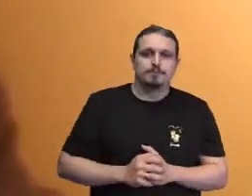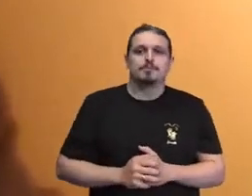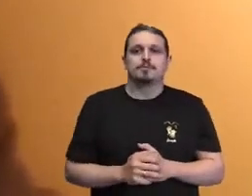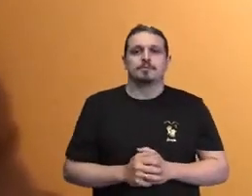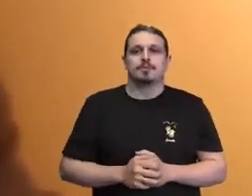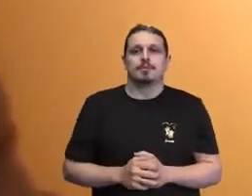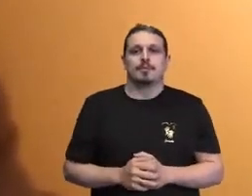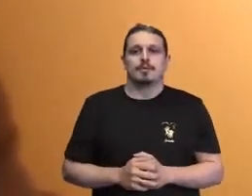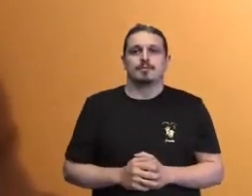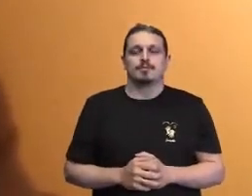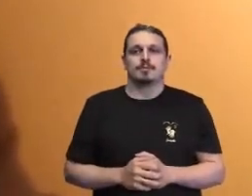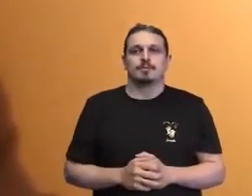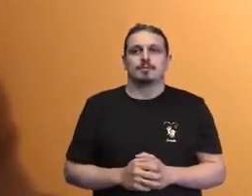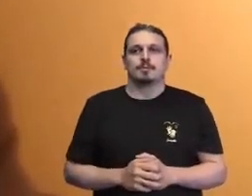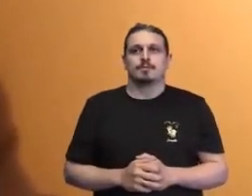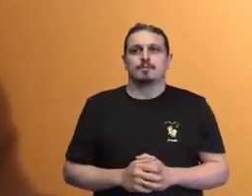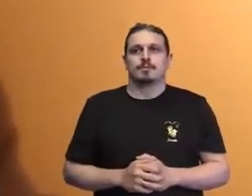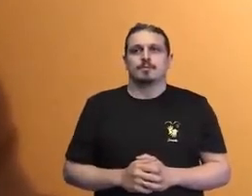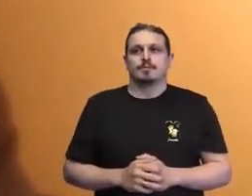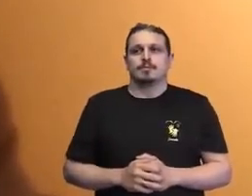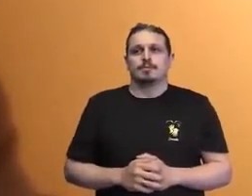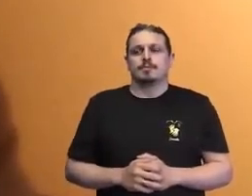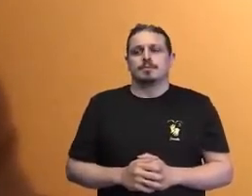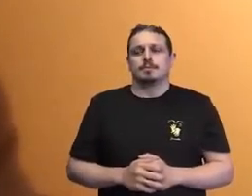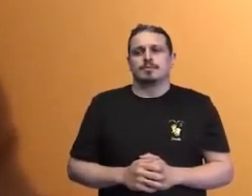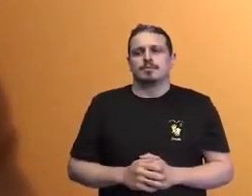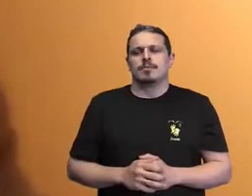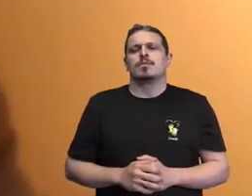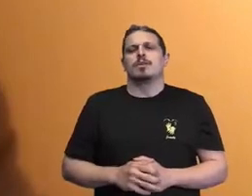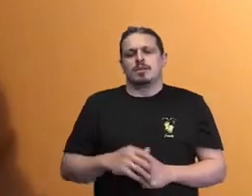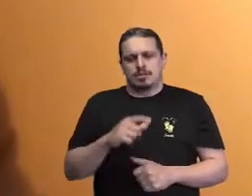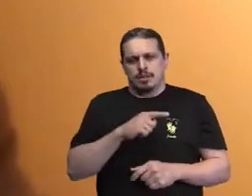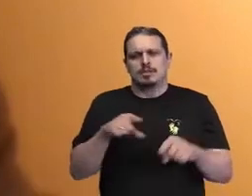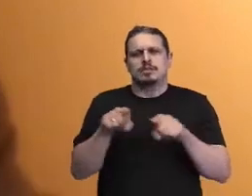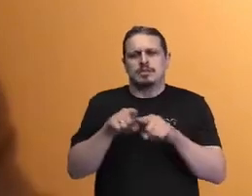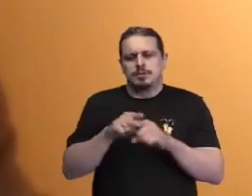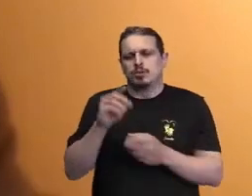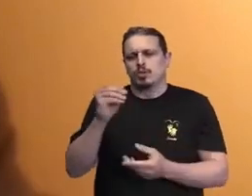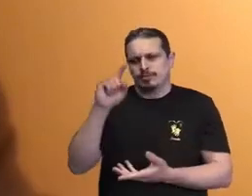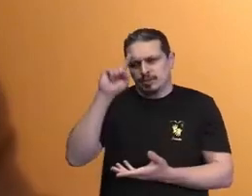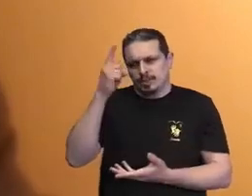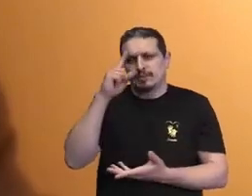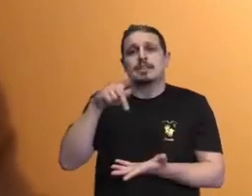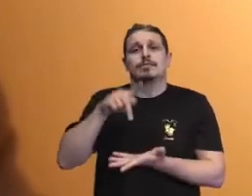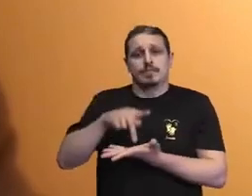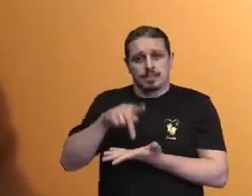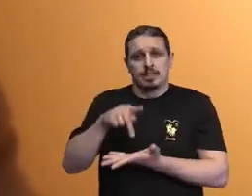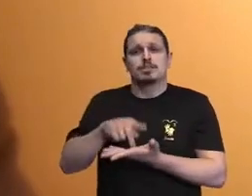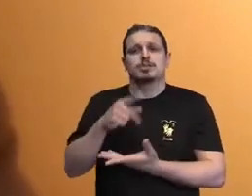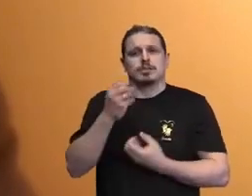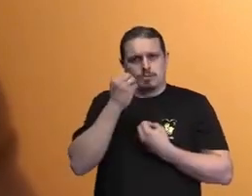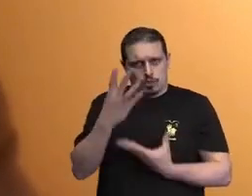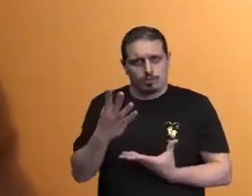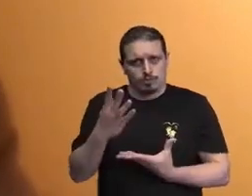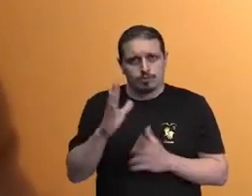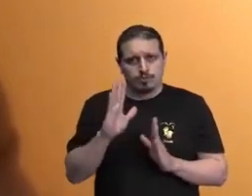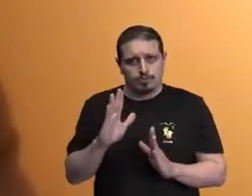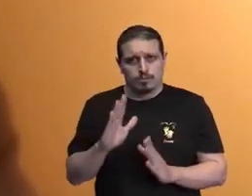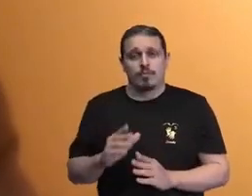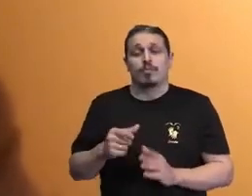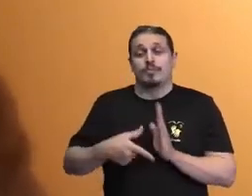Que bom, que bom, que bom que a gente pode pensar sobre isso. Que bom que nós podemos, antes de mais nada,